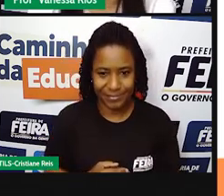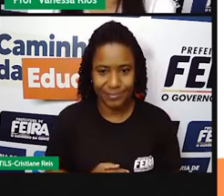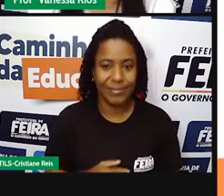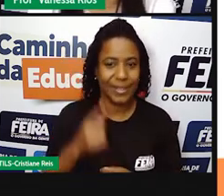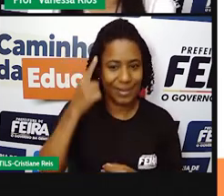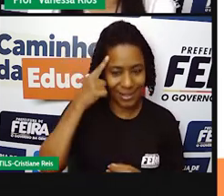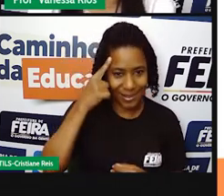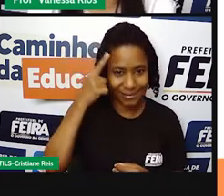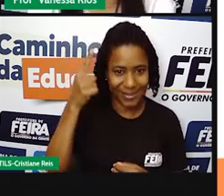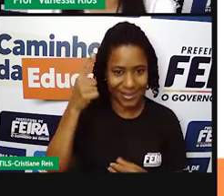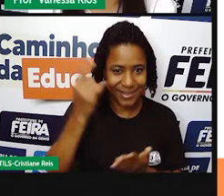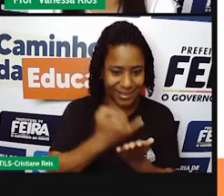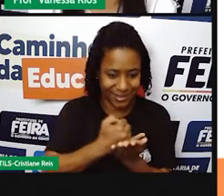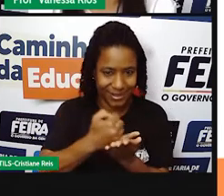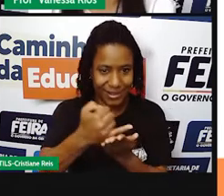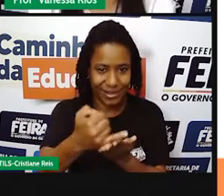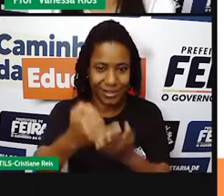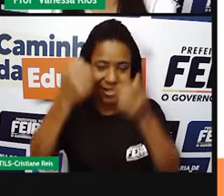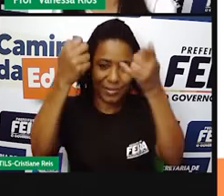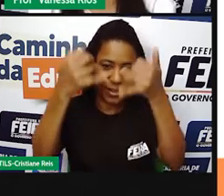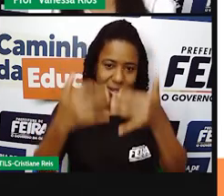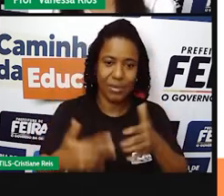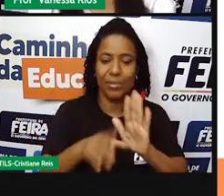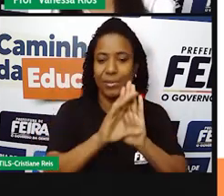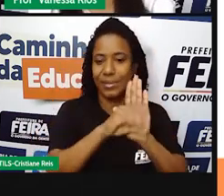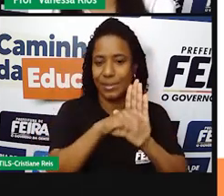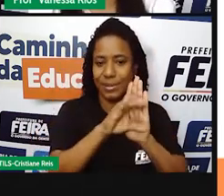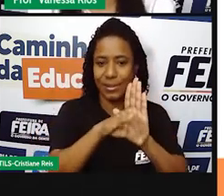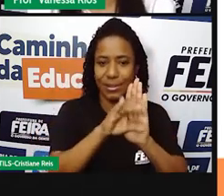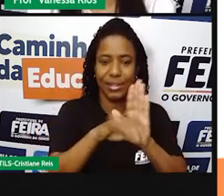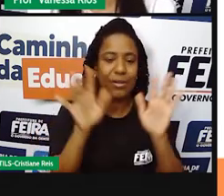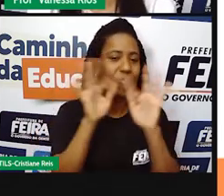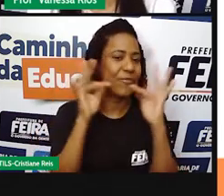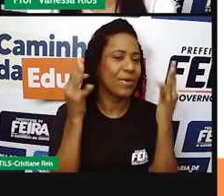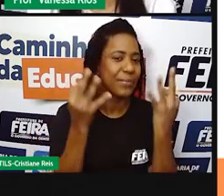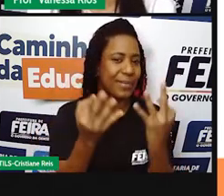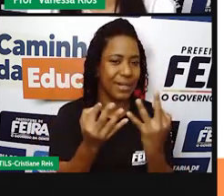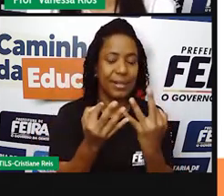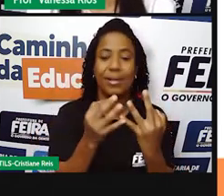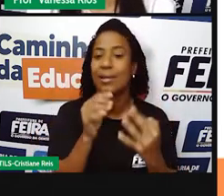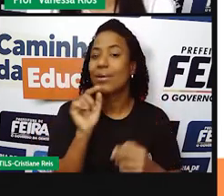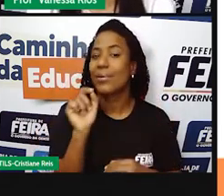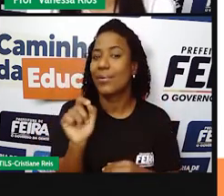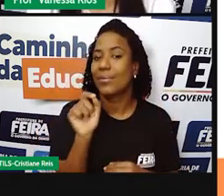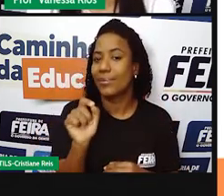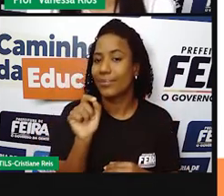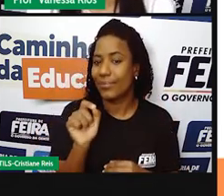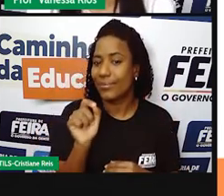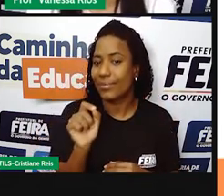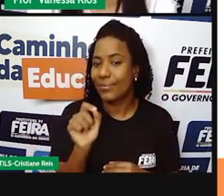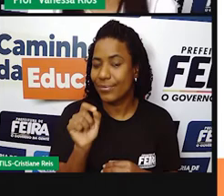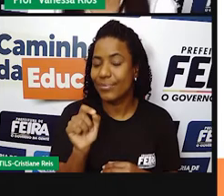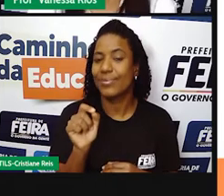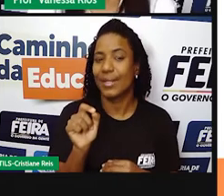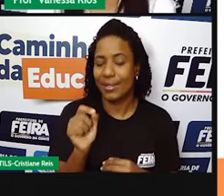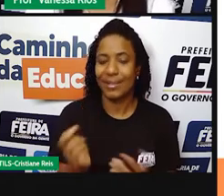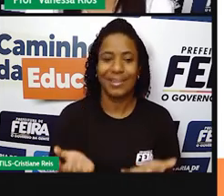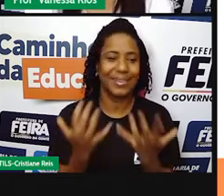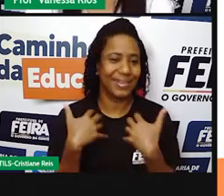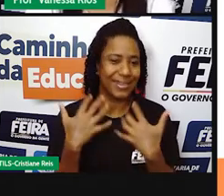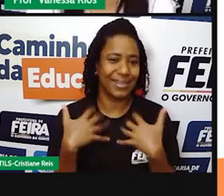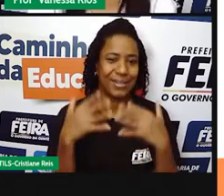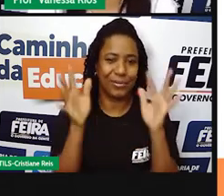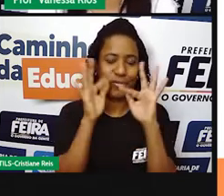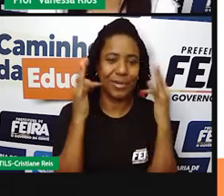falando, que o primeiro conceito de família que a gente tem que pensar é a questão emocional, a